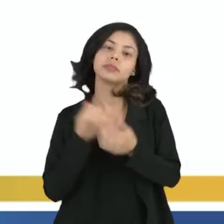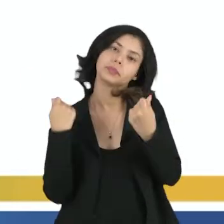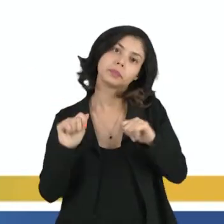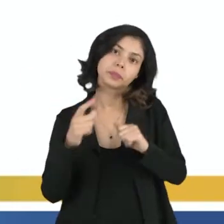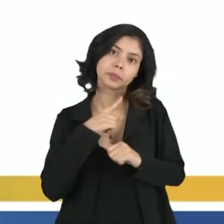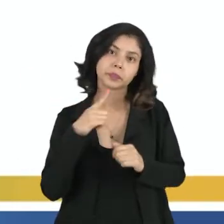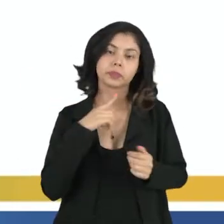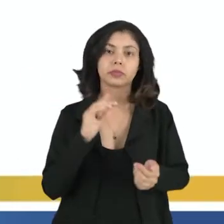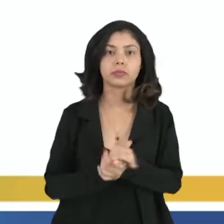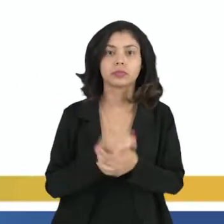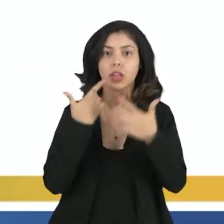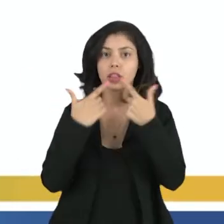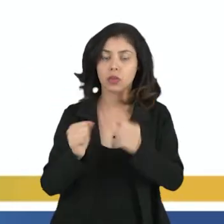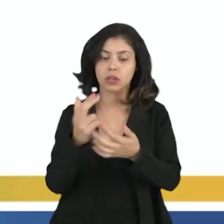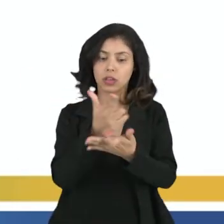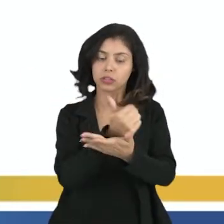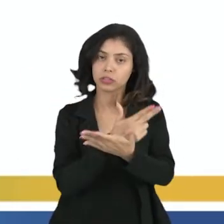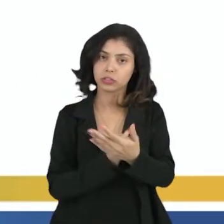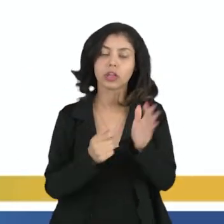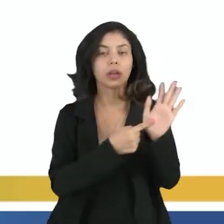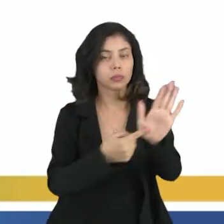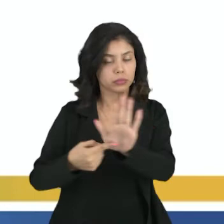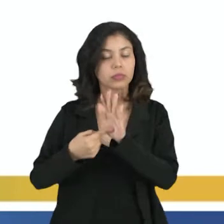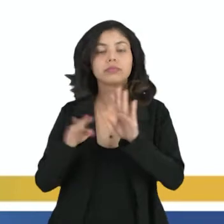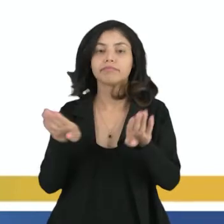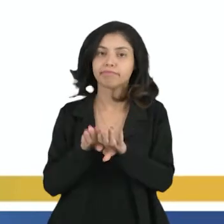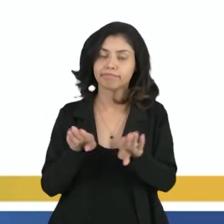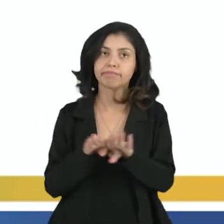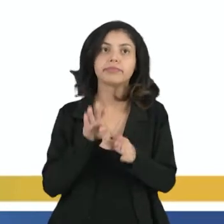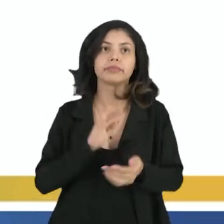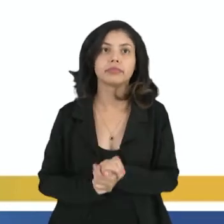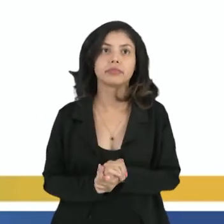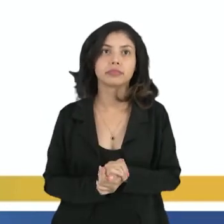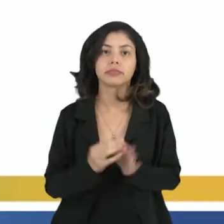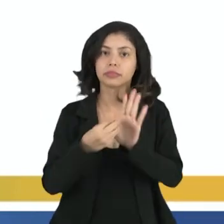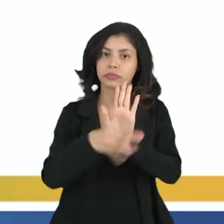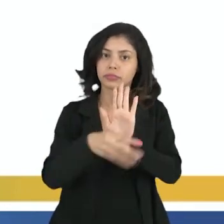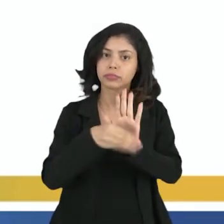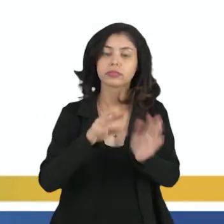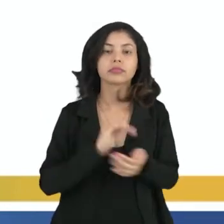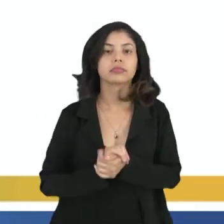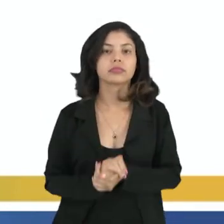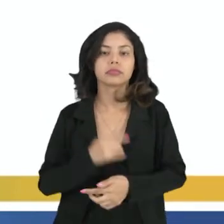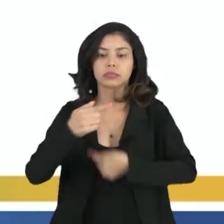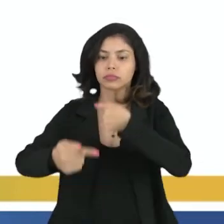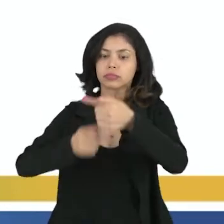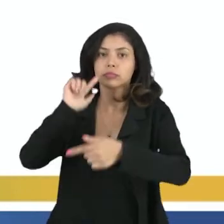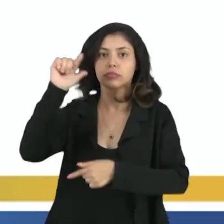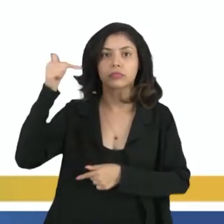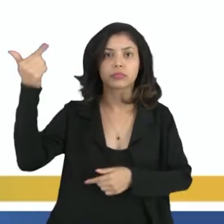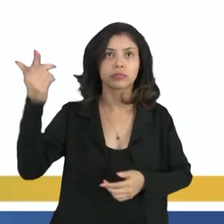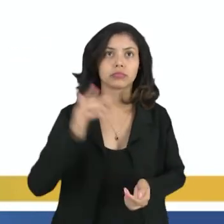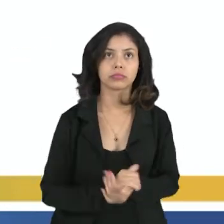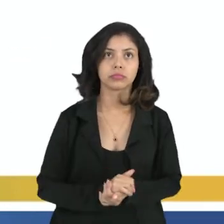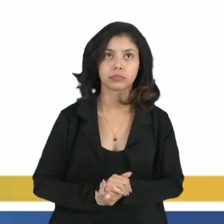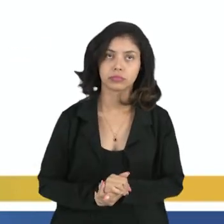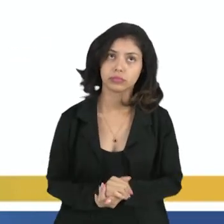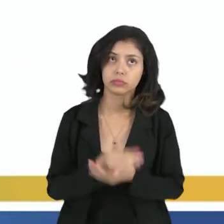as linguagens artísticas também, representações, né? Então, ela é transmitida aí dessa de uma geração para outra, né?